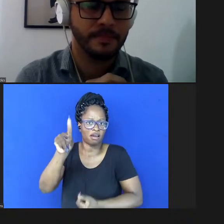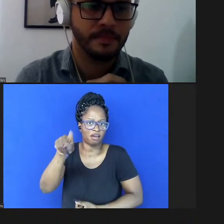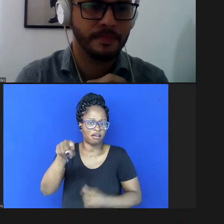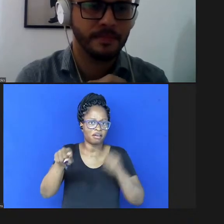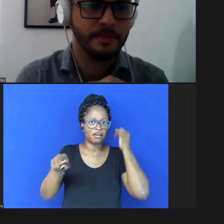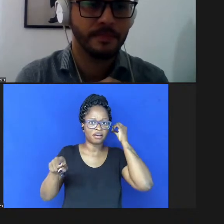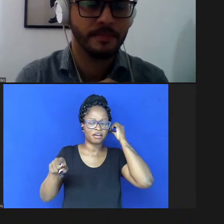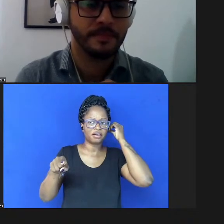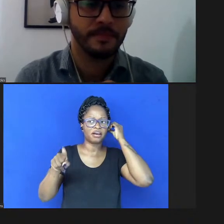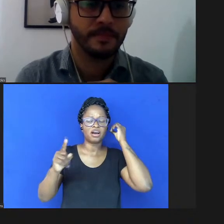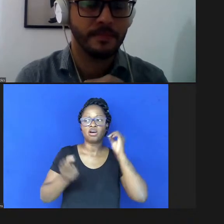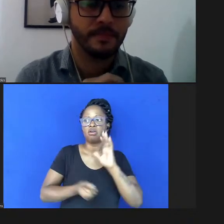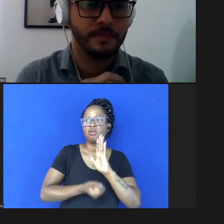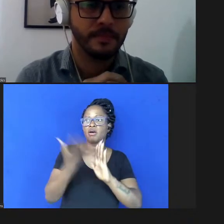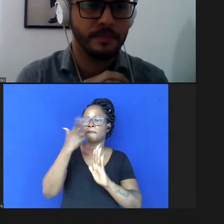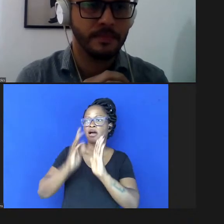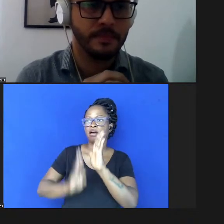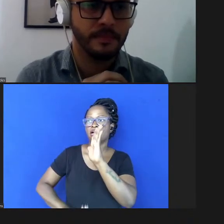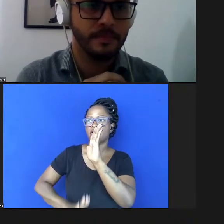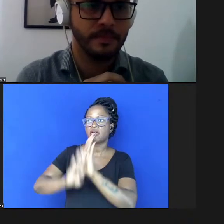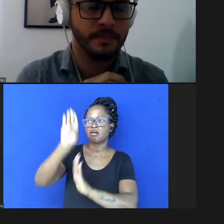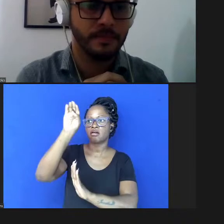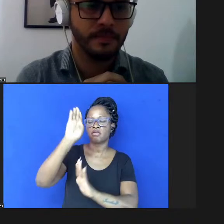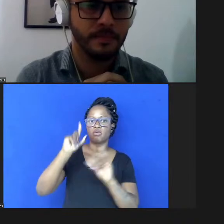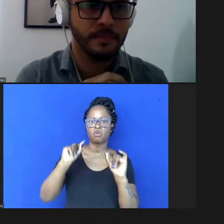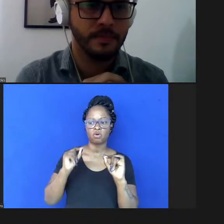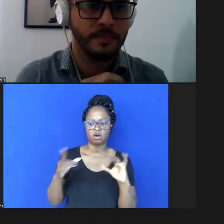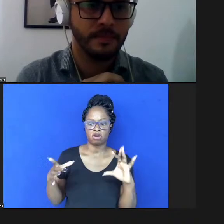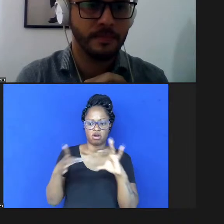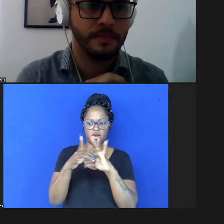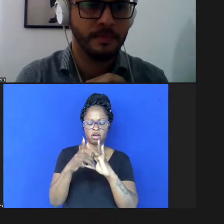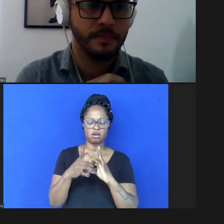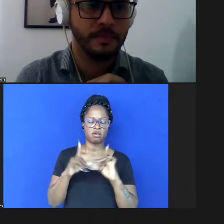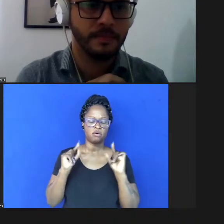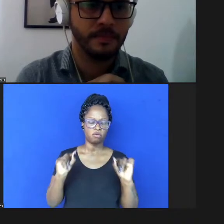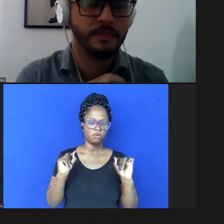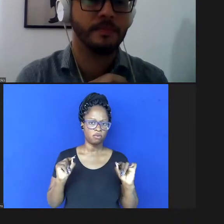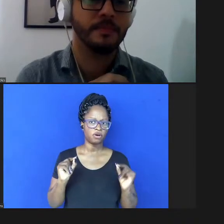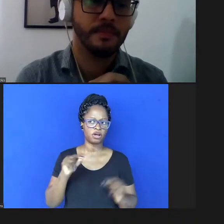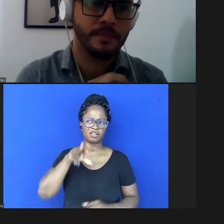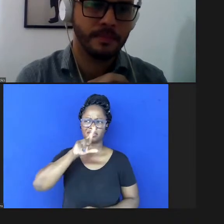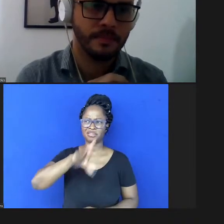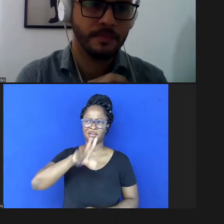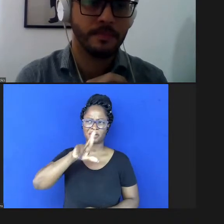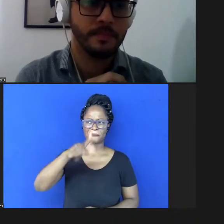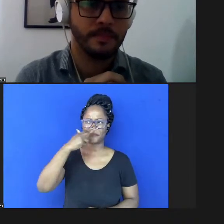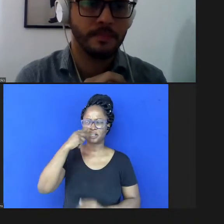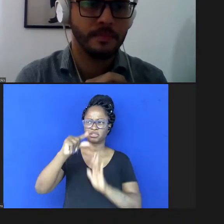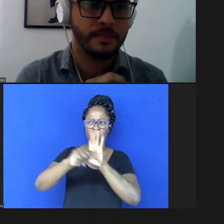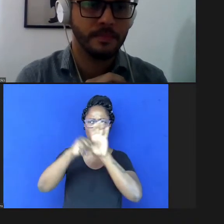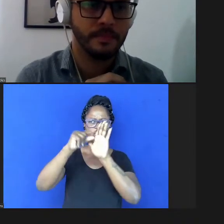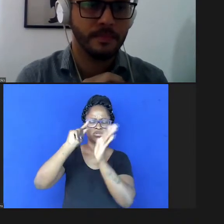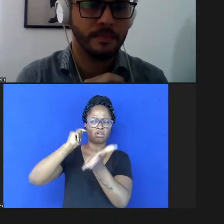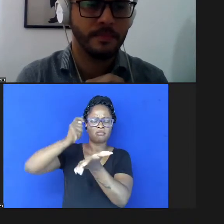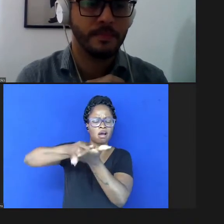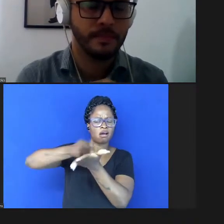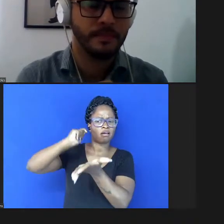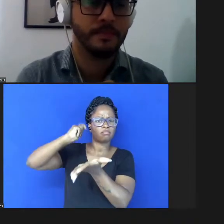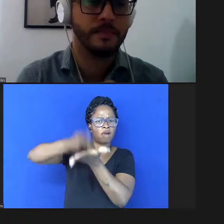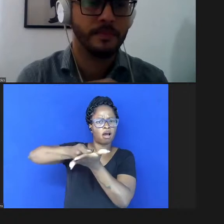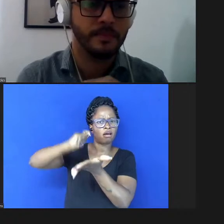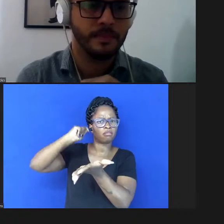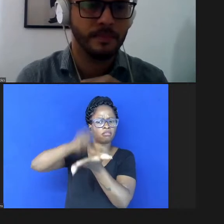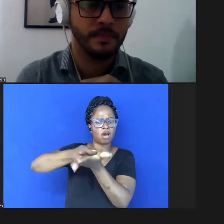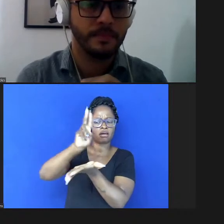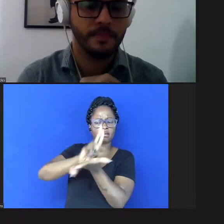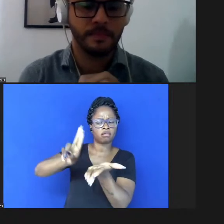quantias imensas com base no fato de que não é diretamente um autor que paga é a universidade